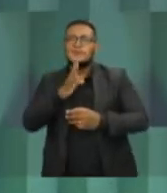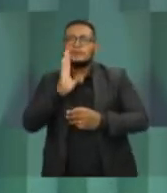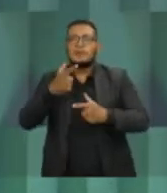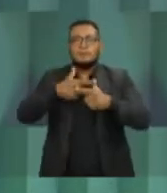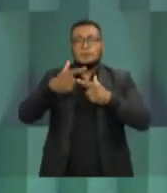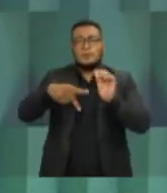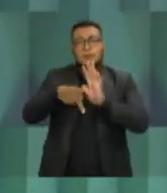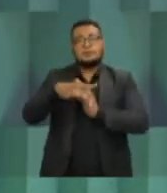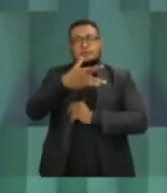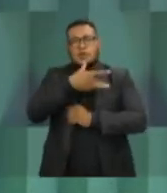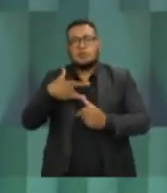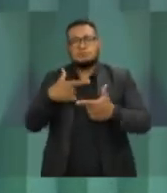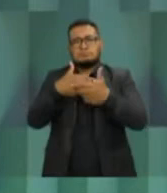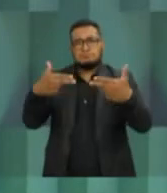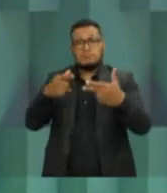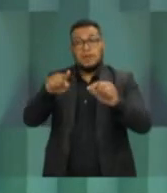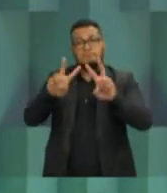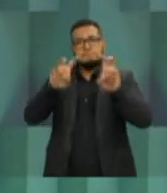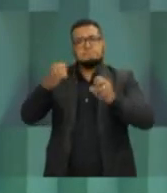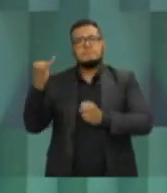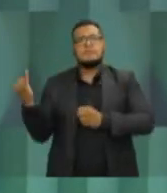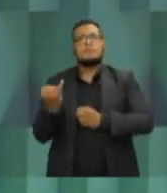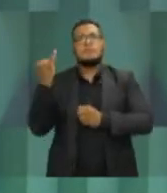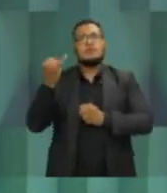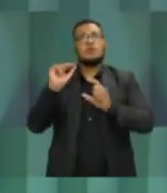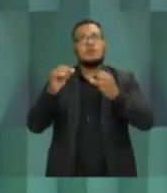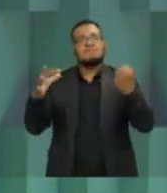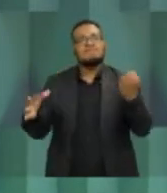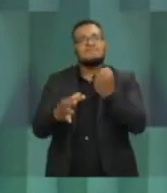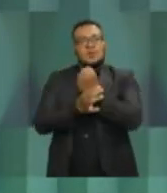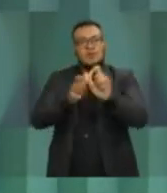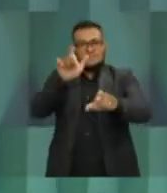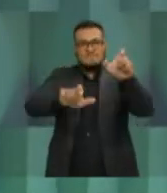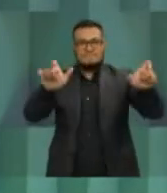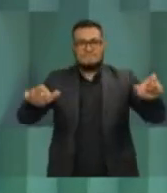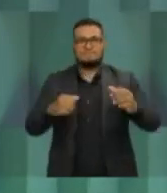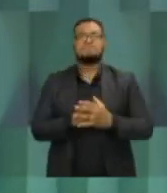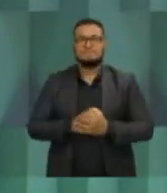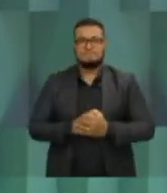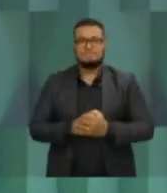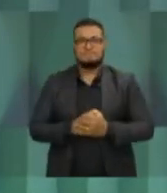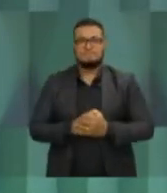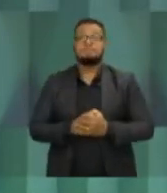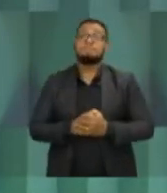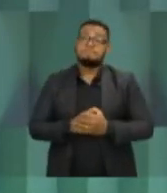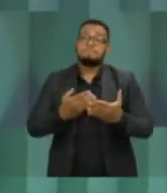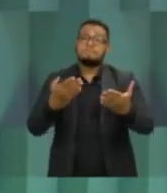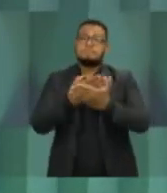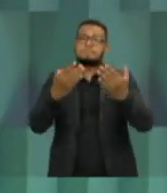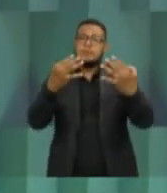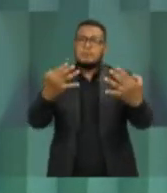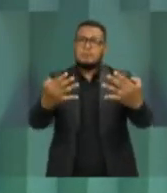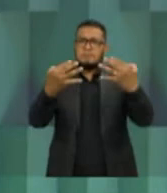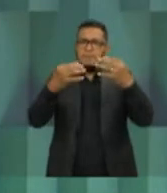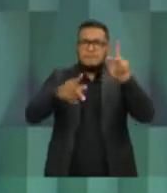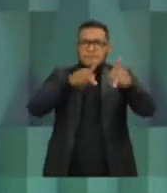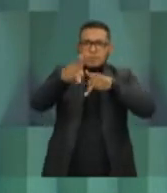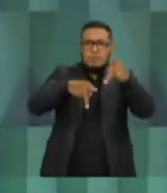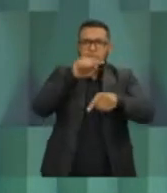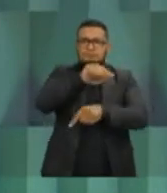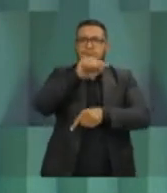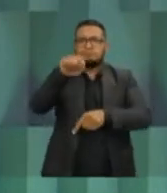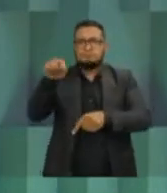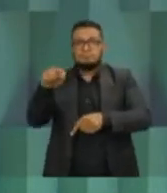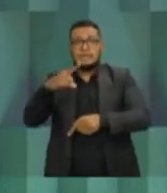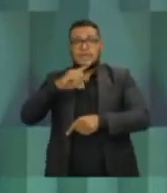social que é muito importante dar segurança para as pessoas. Eu apelo à população, nós tivemos um salto no escuro em 2018,